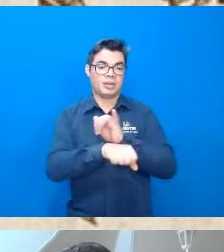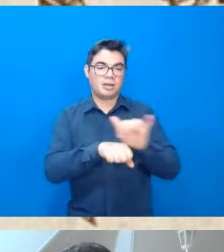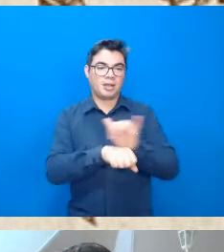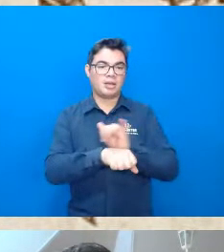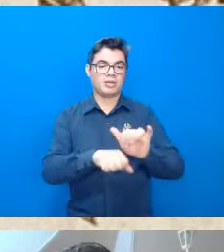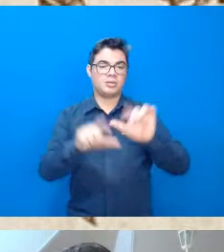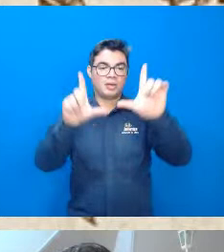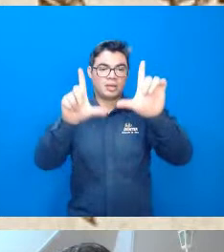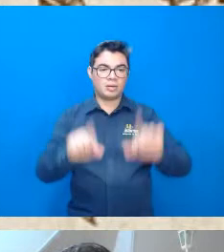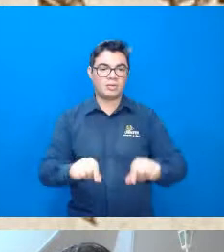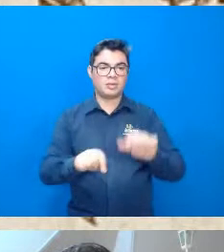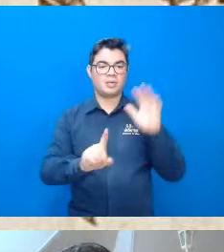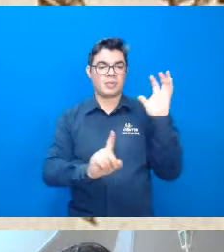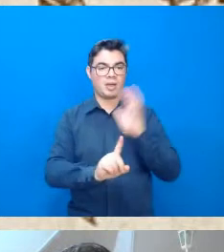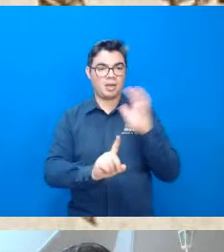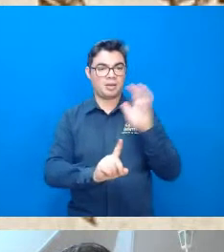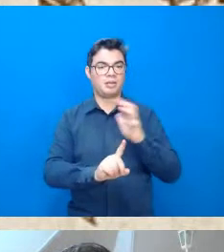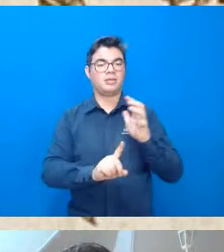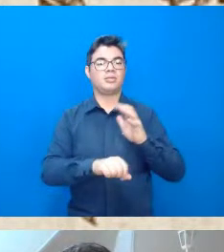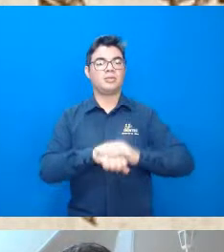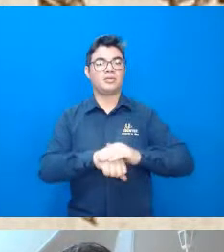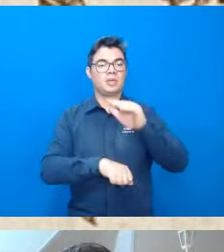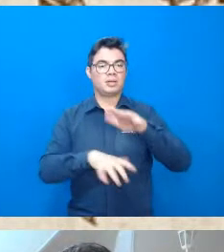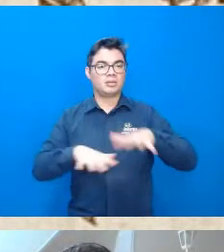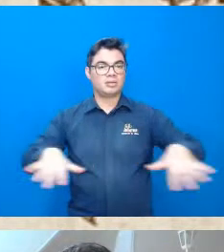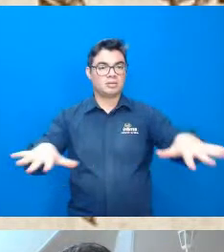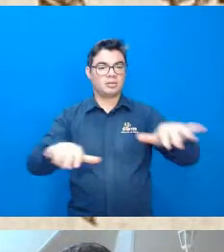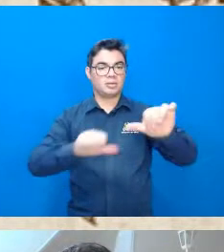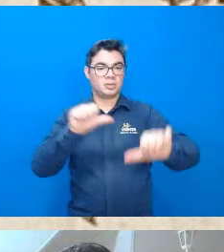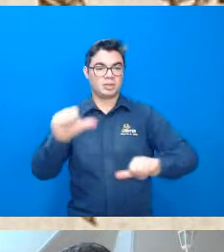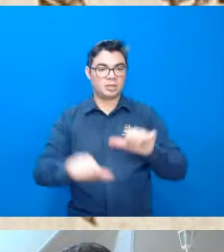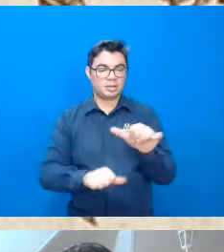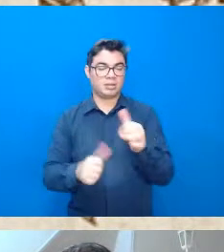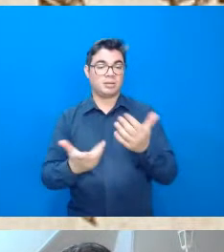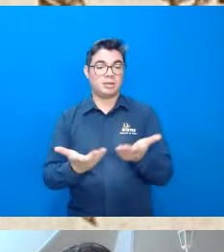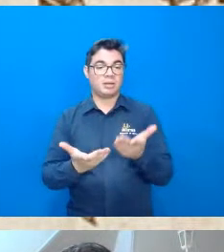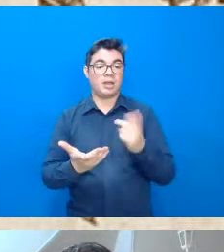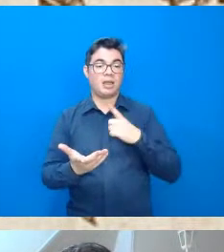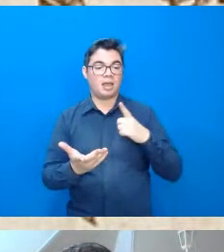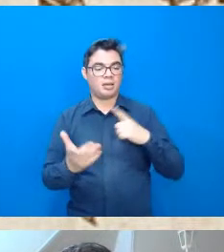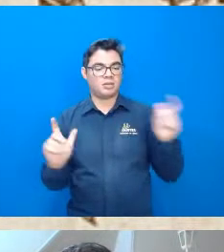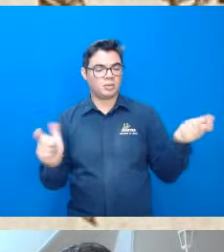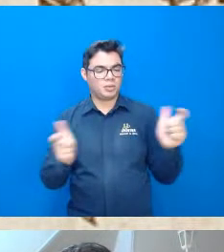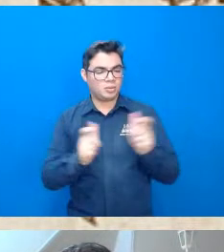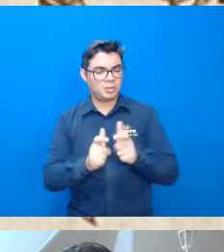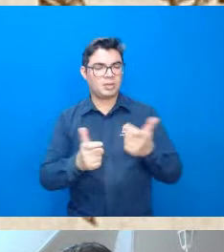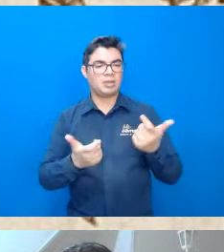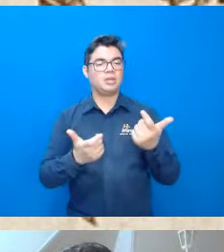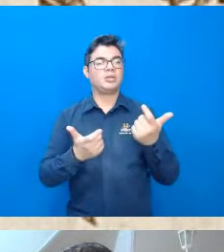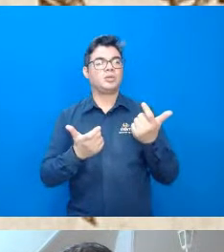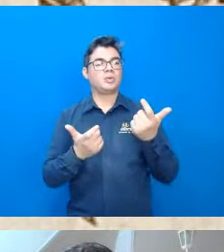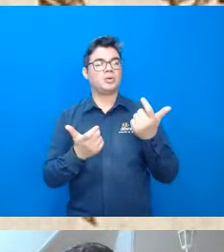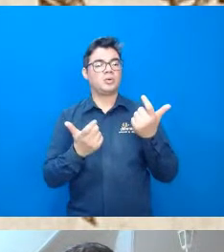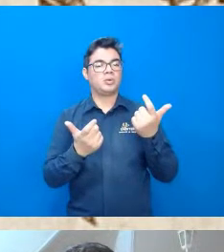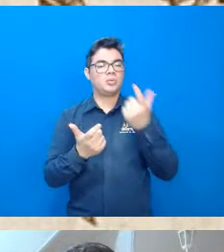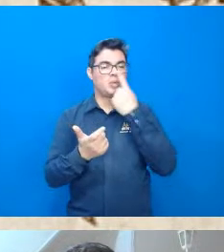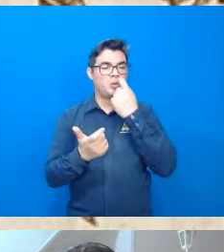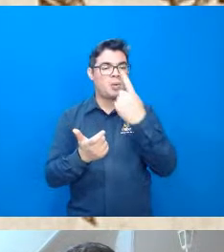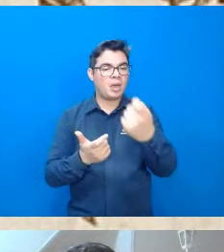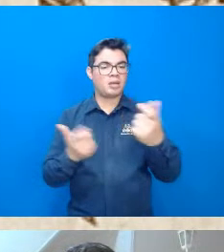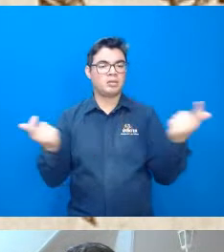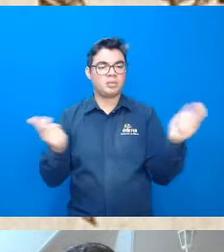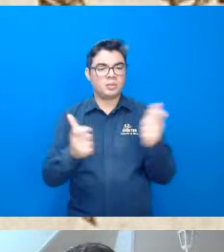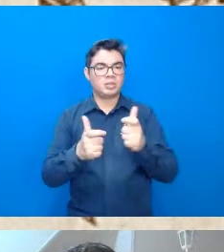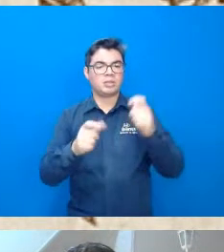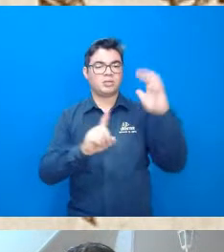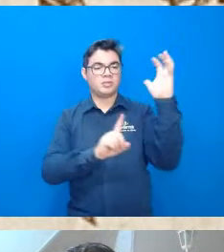reduzir os impactos ambientais das mudanças climáticas regulando a emissão de poluentes gases de estufa e assim